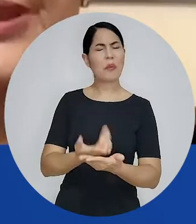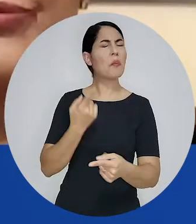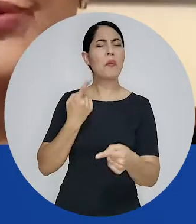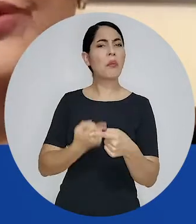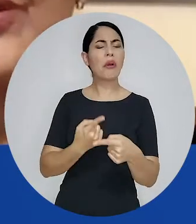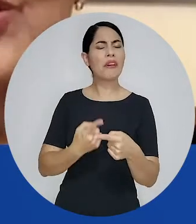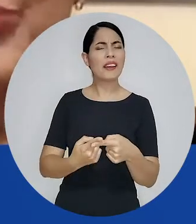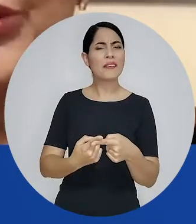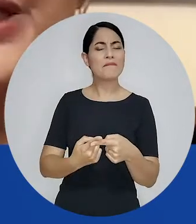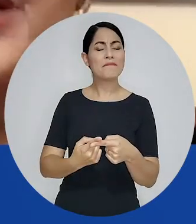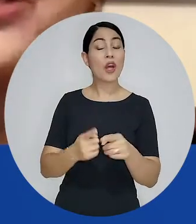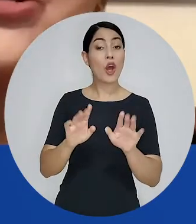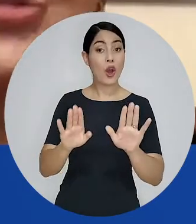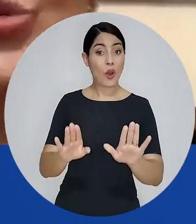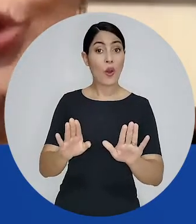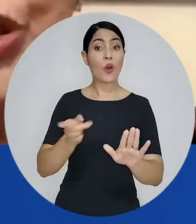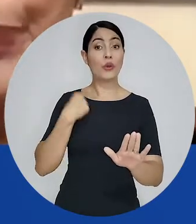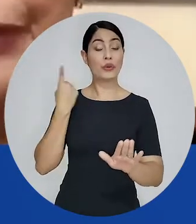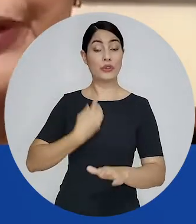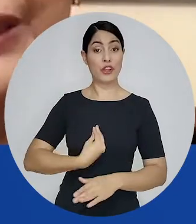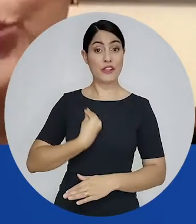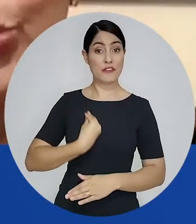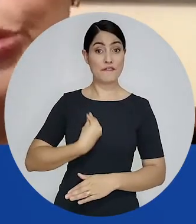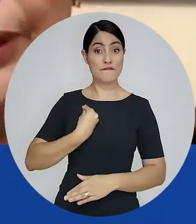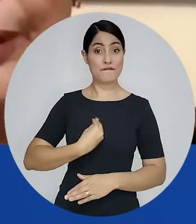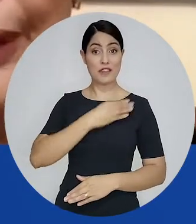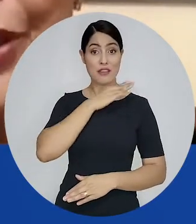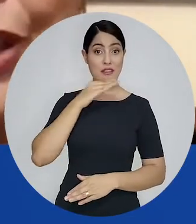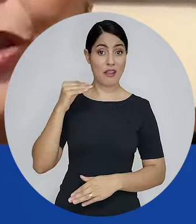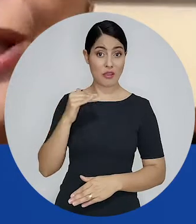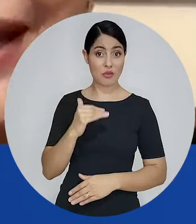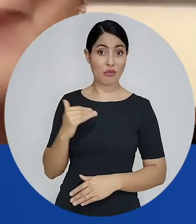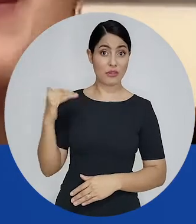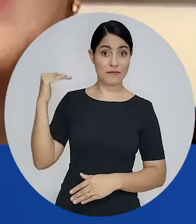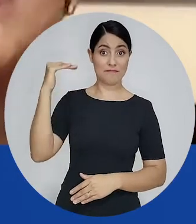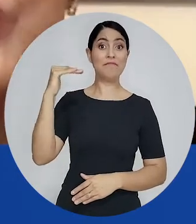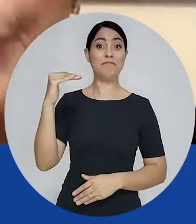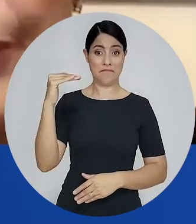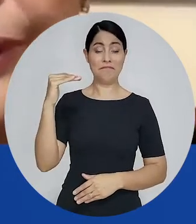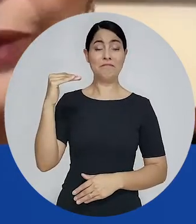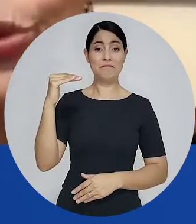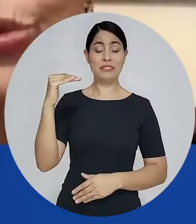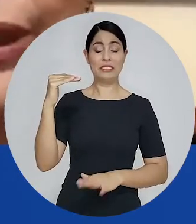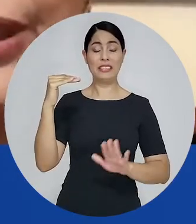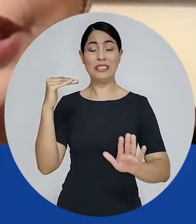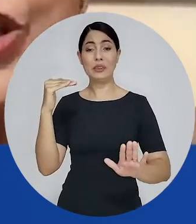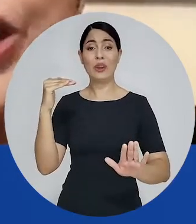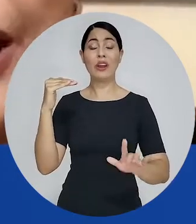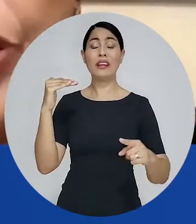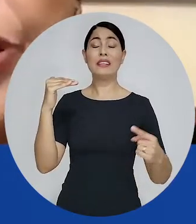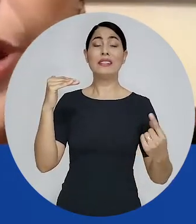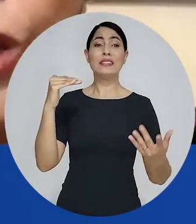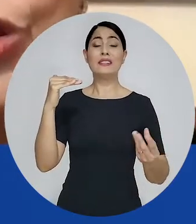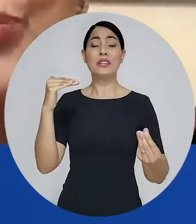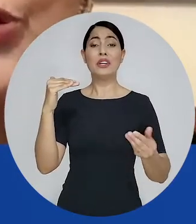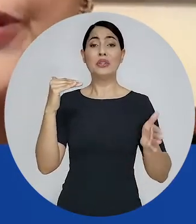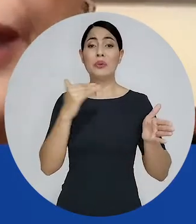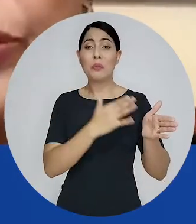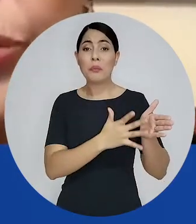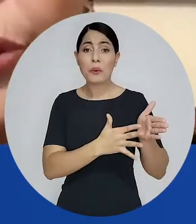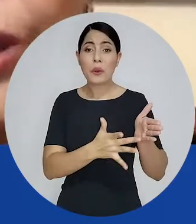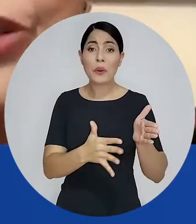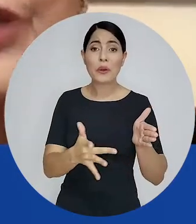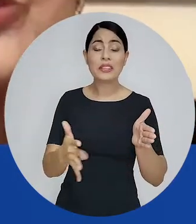não acreditava? Porque a gente surge para a vida adulta, a gente emerge para a vida adulta diante de um